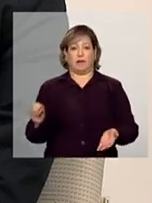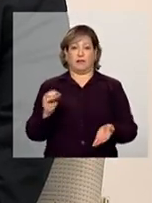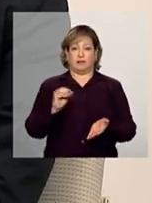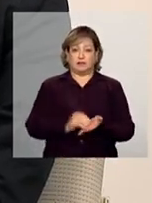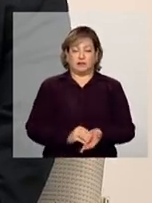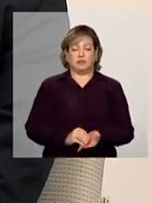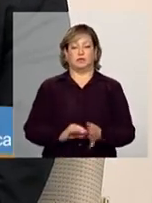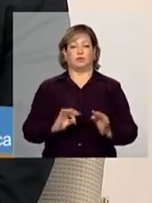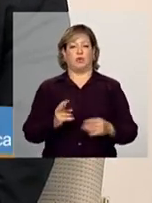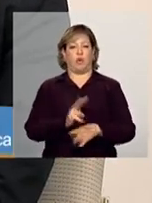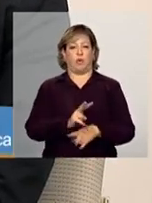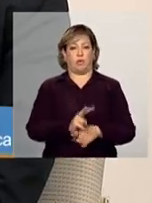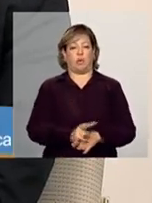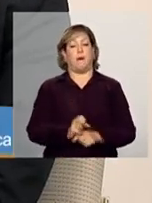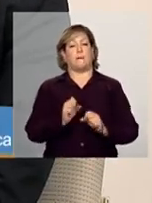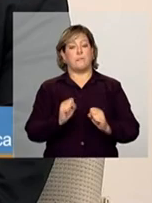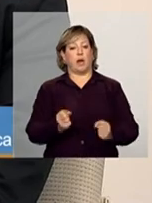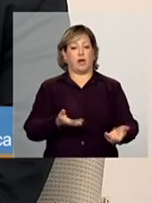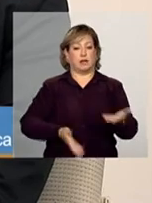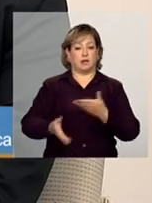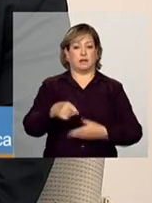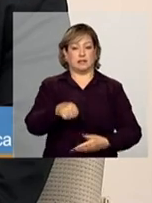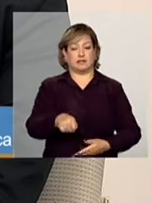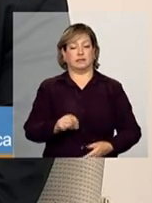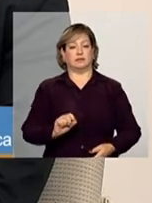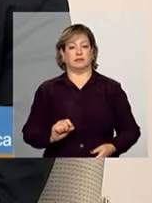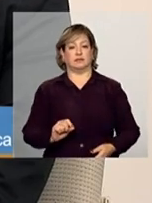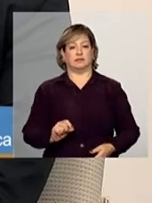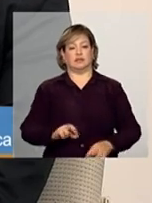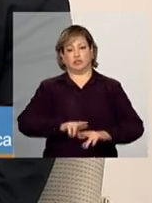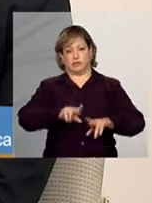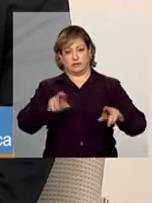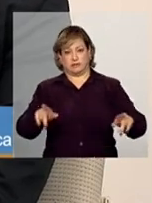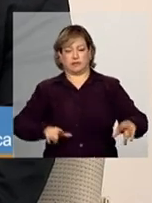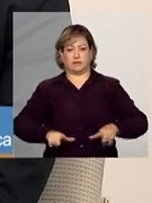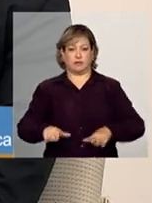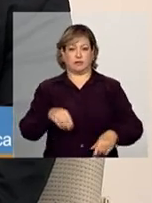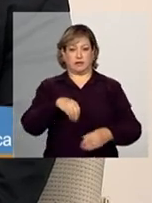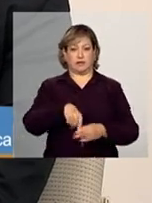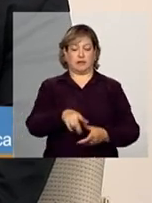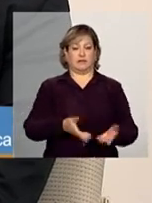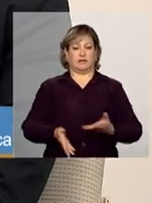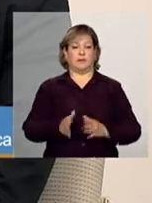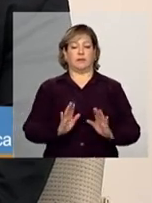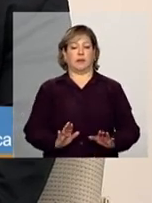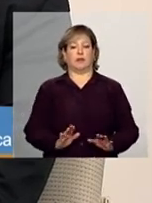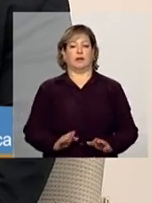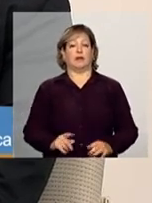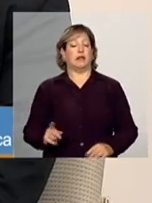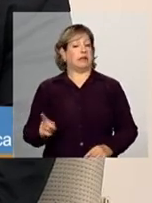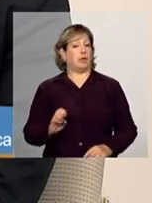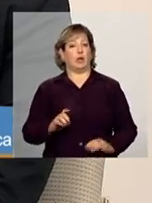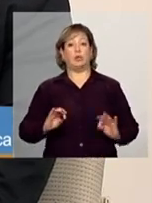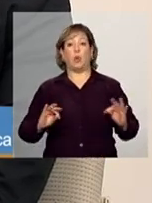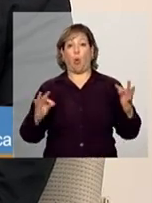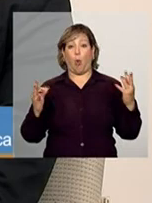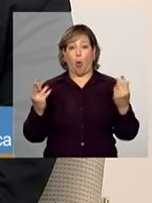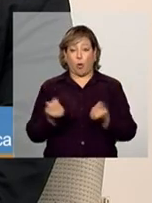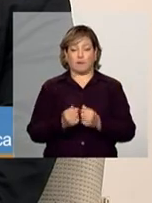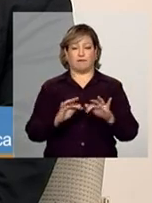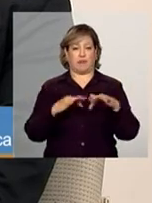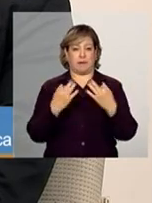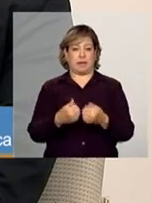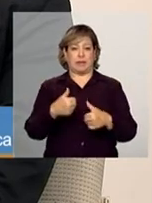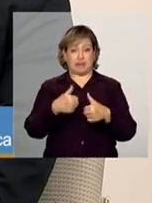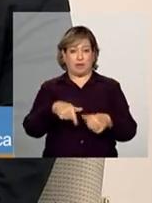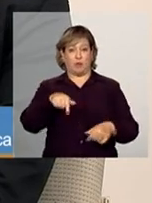atendidas no serviço, nas diversas ações do serviço. Então, não, não necessariamente todas as famílias que estão no SICOM, elas